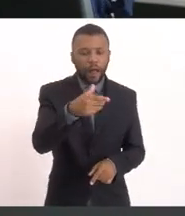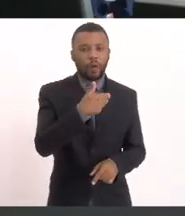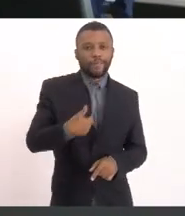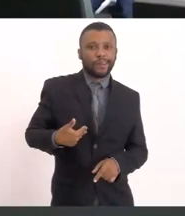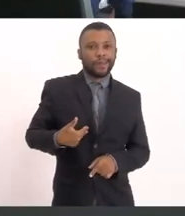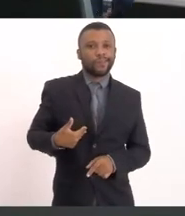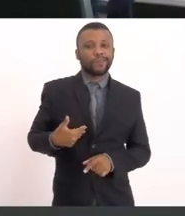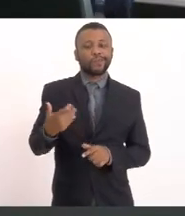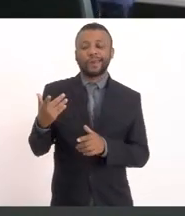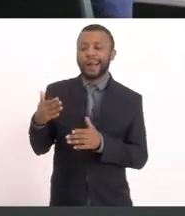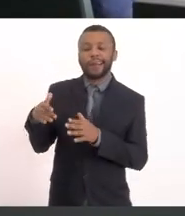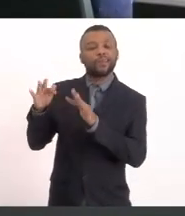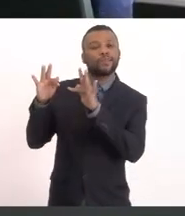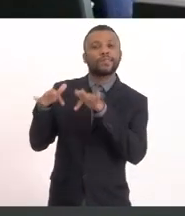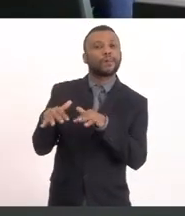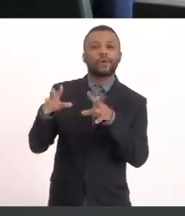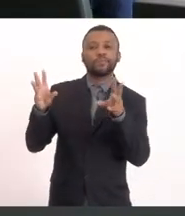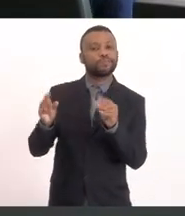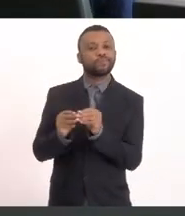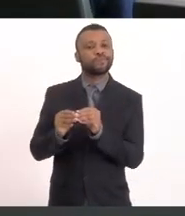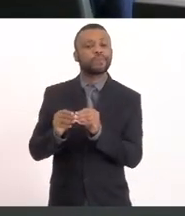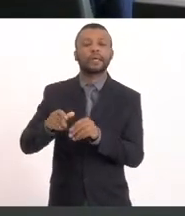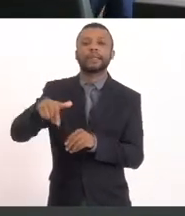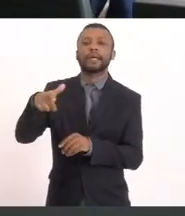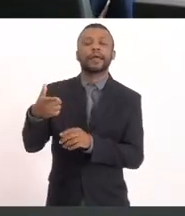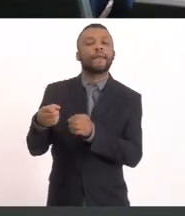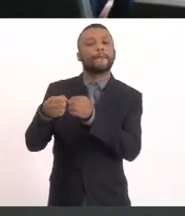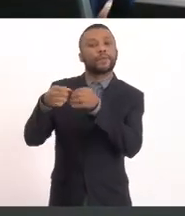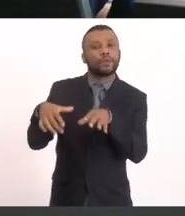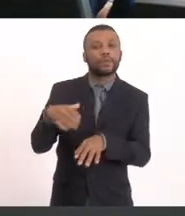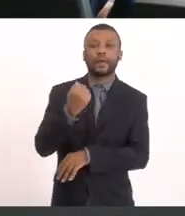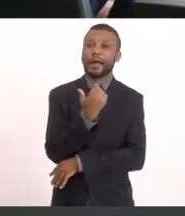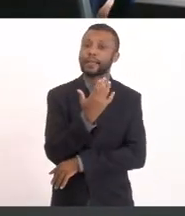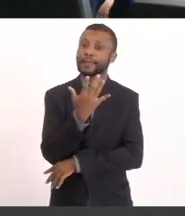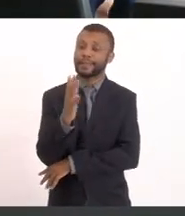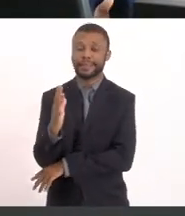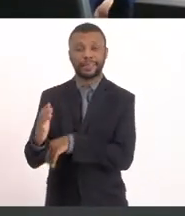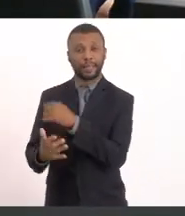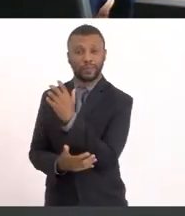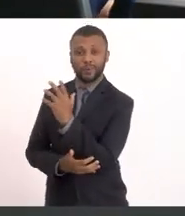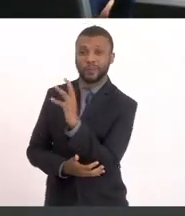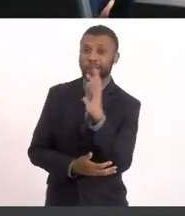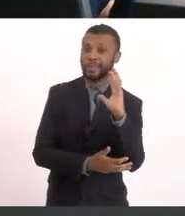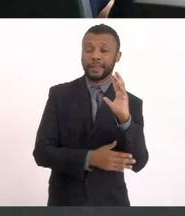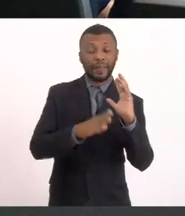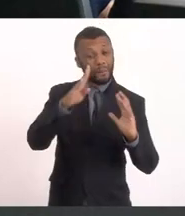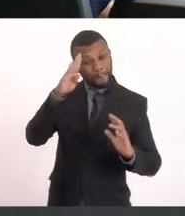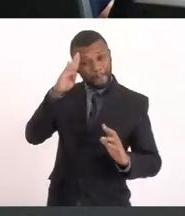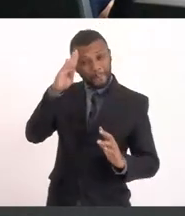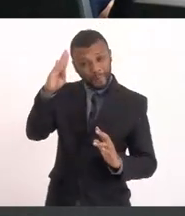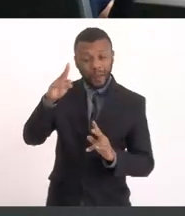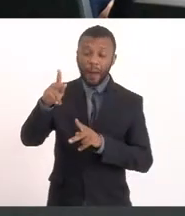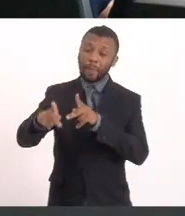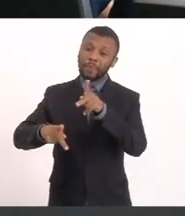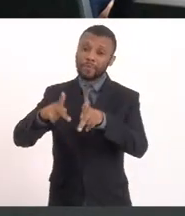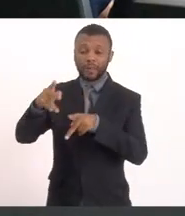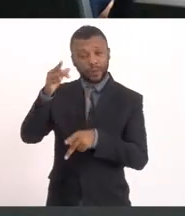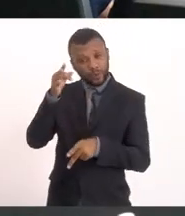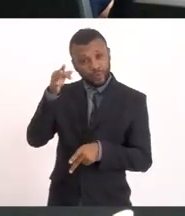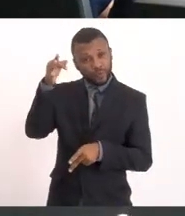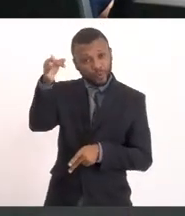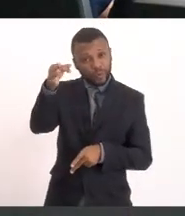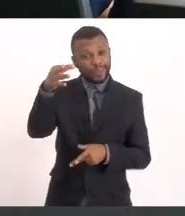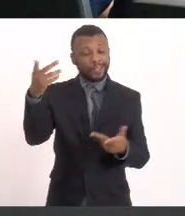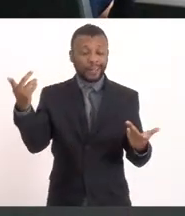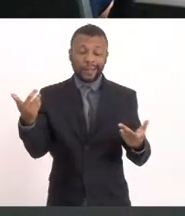paga É exatamente A natureza E principalmente A população Que no futuro Não vai estar vendo Se a gente